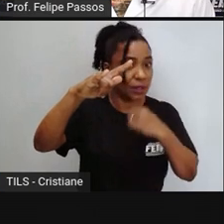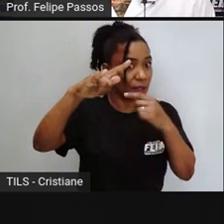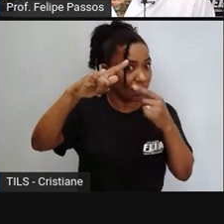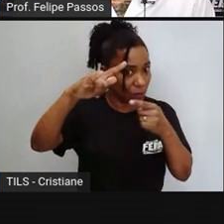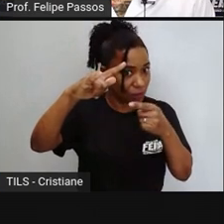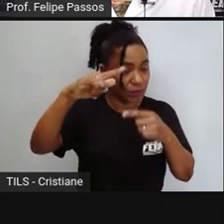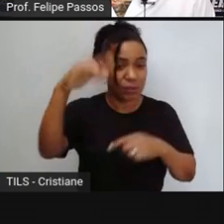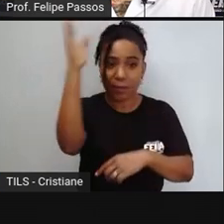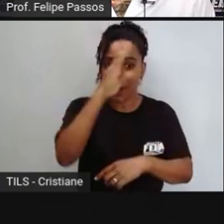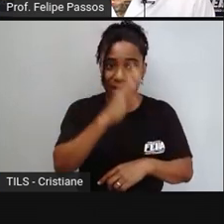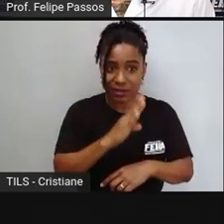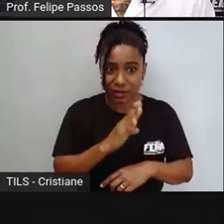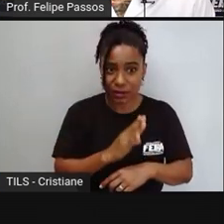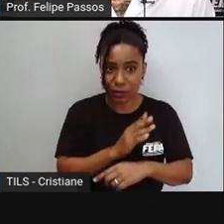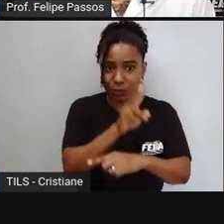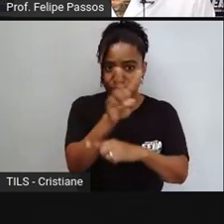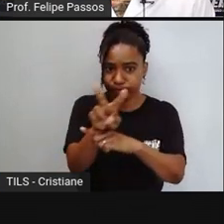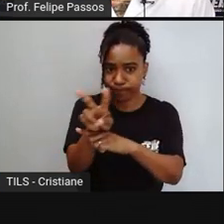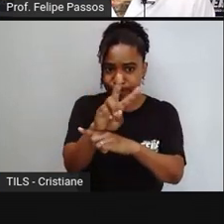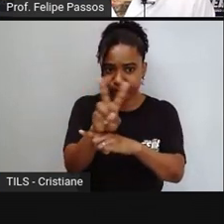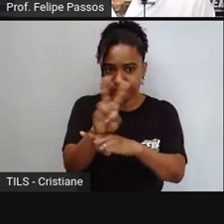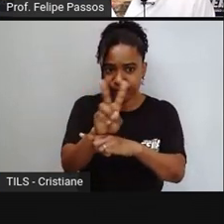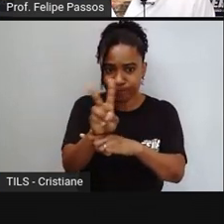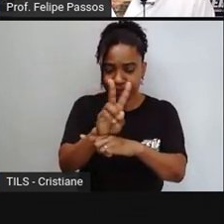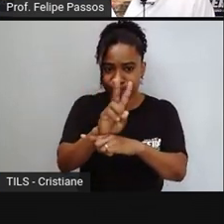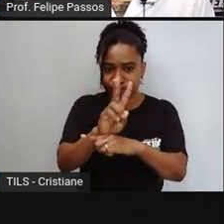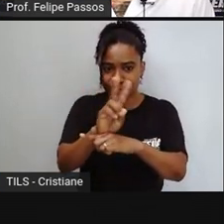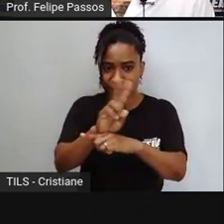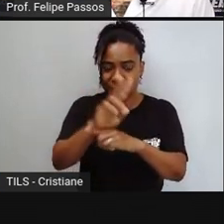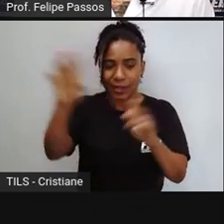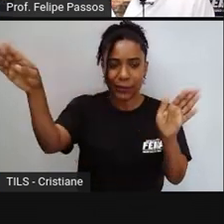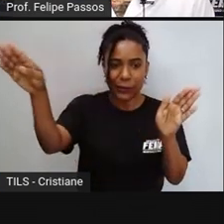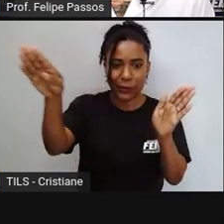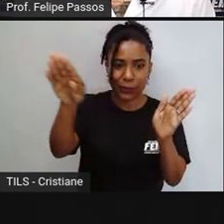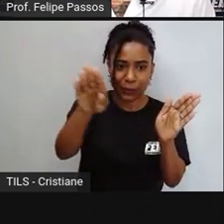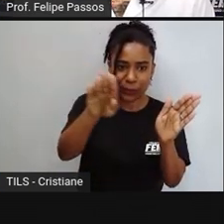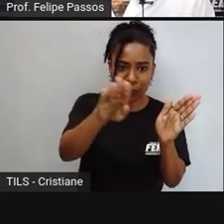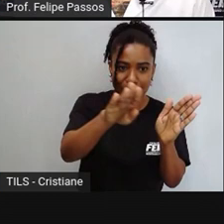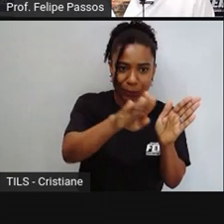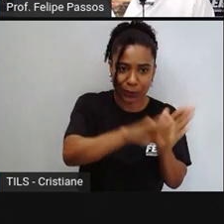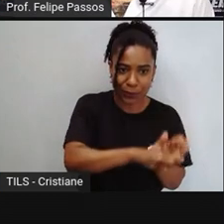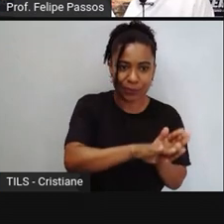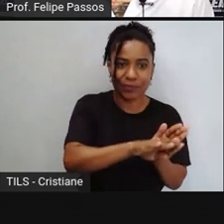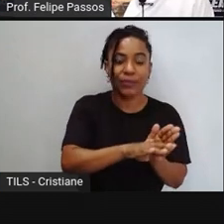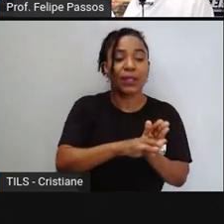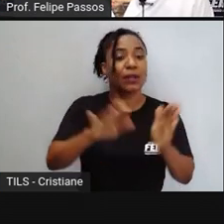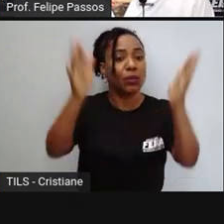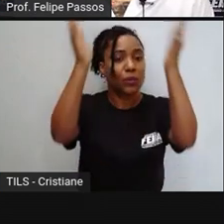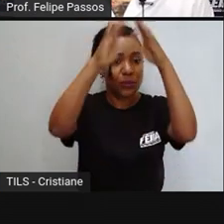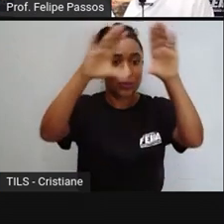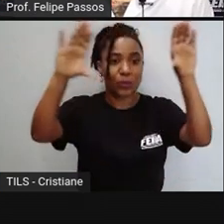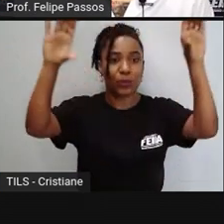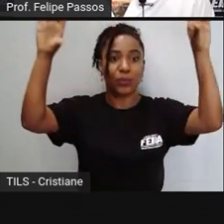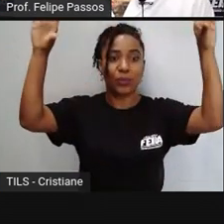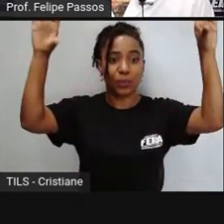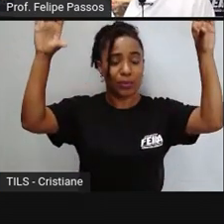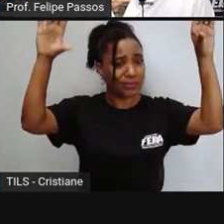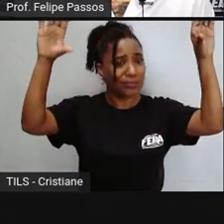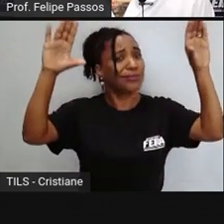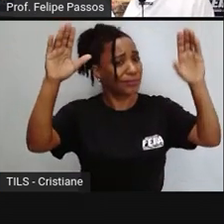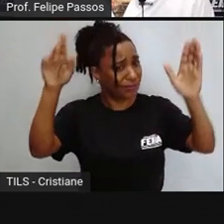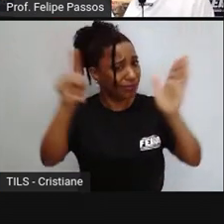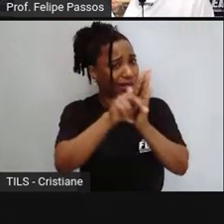até o seu destino final. Ou seja, o espaço aéreo nos pertence